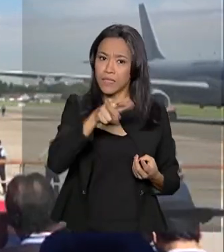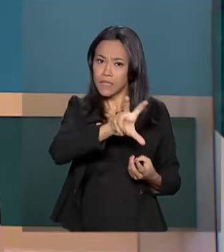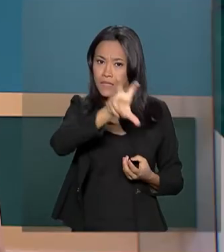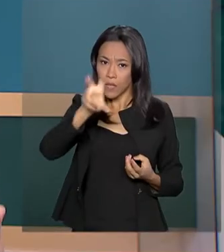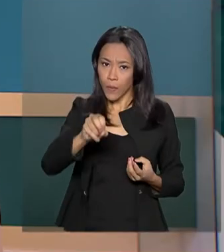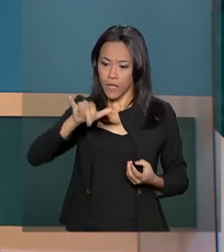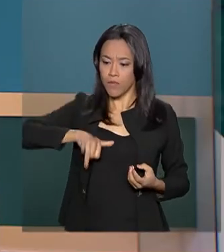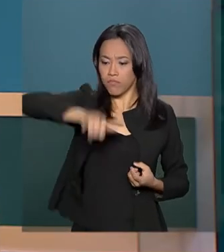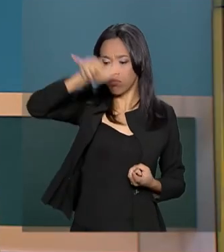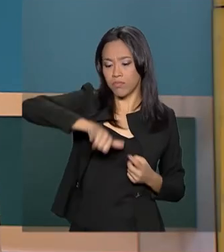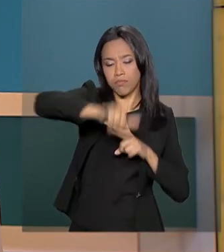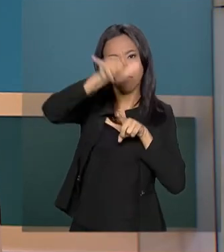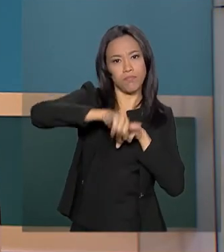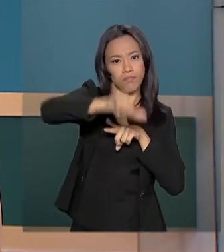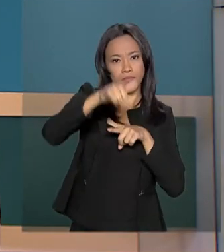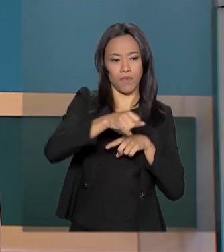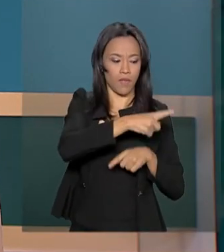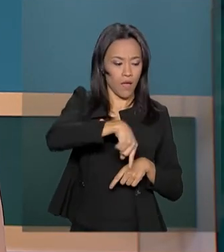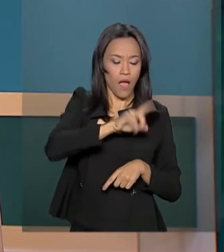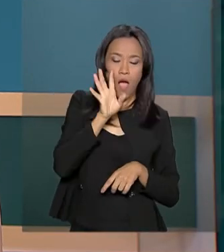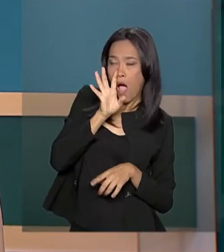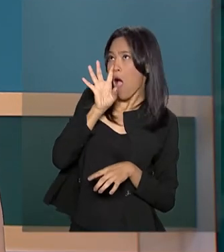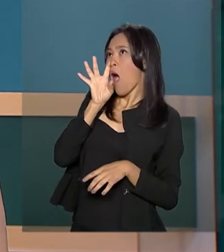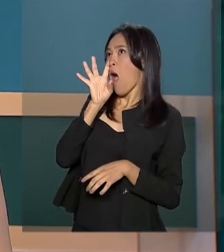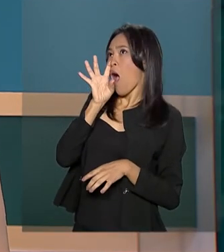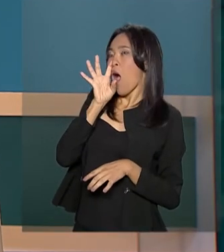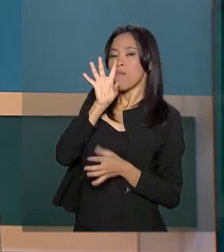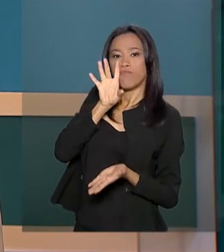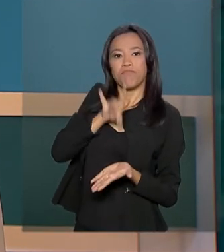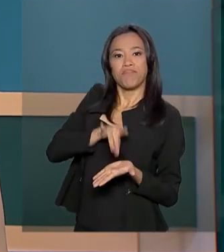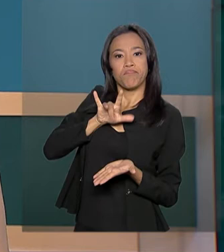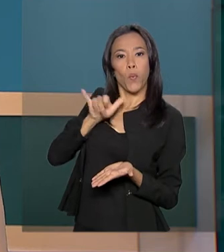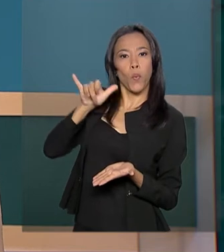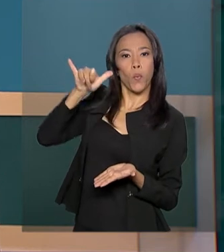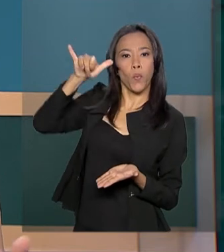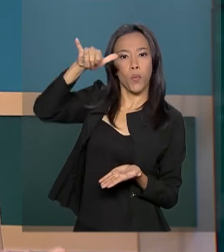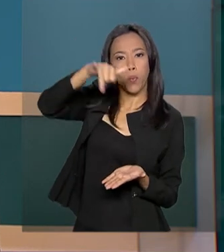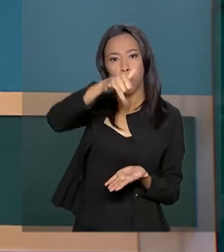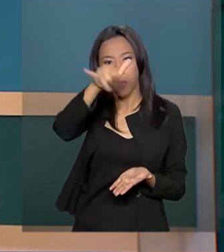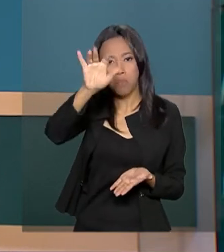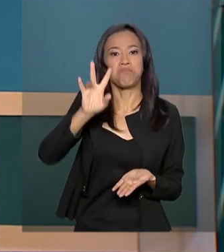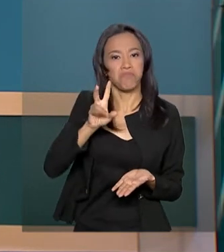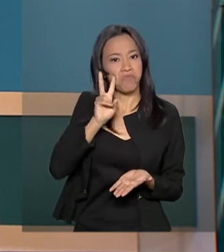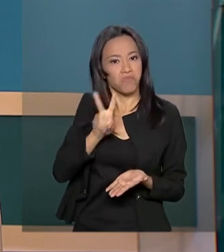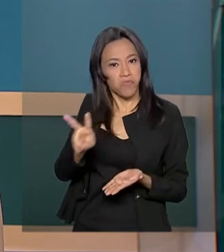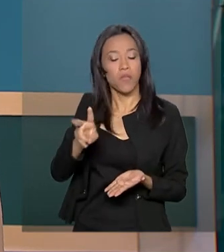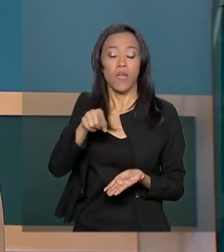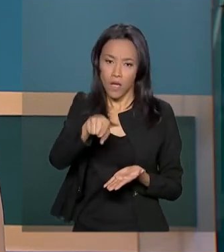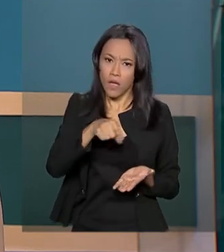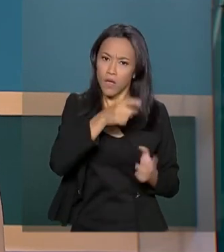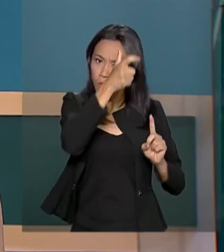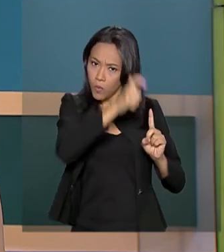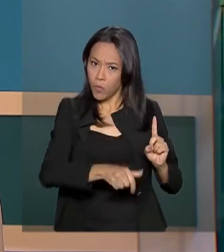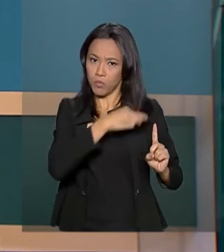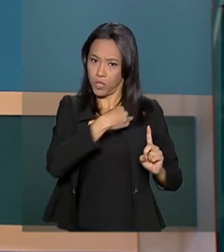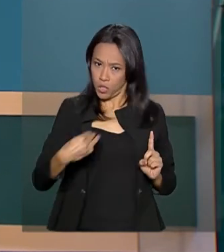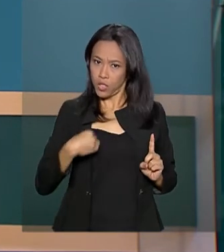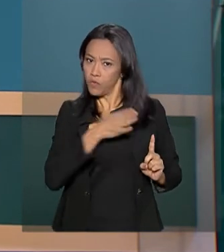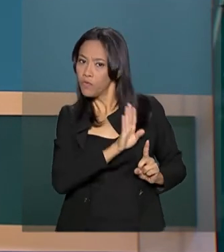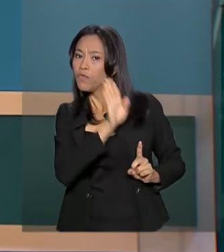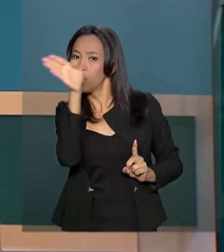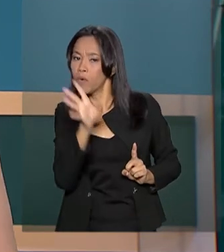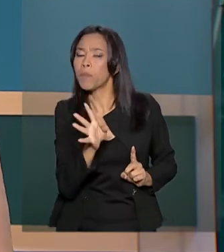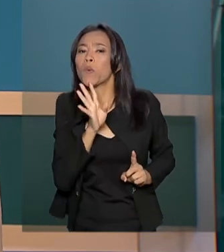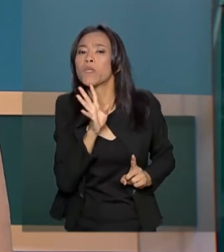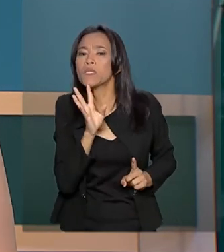são apresentadas aos visitantes, com demonstrações ao vivo de voos. O ministro Marcos Pontes foi conhecer as novidades do mercado e